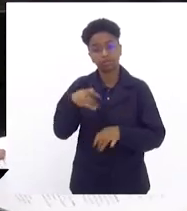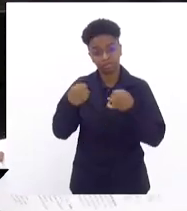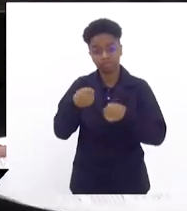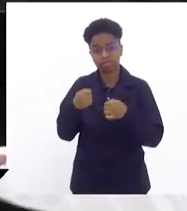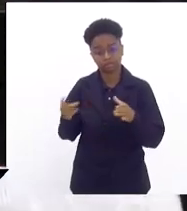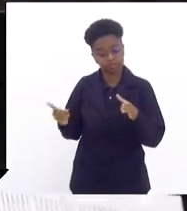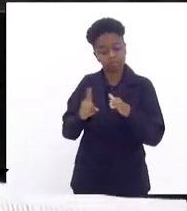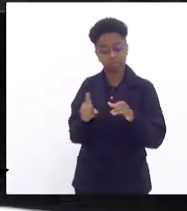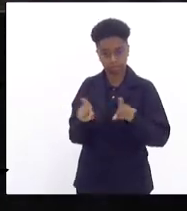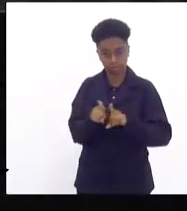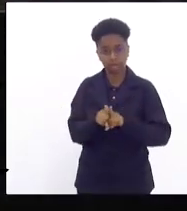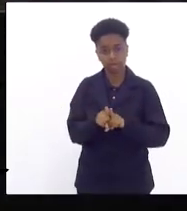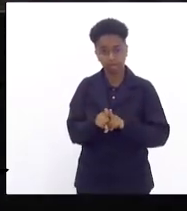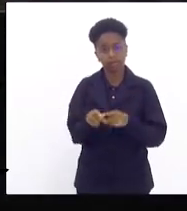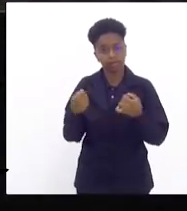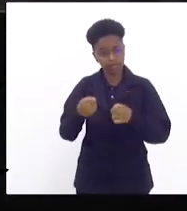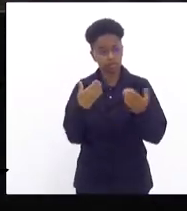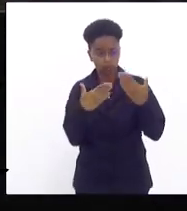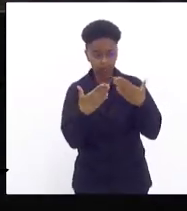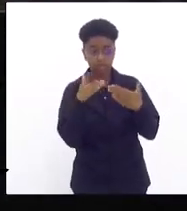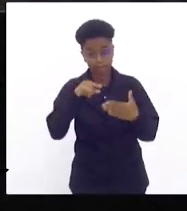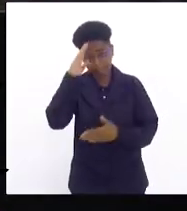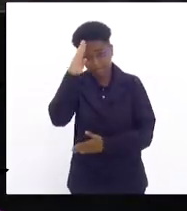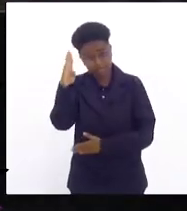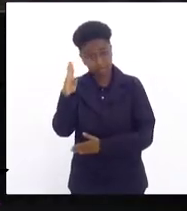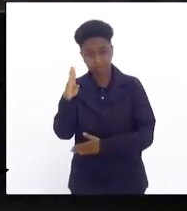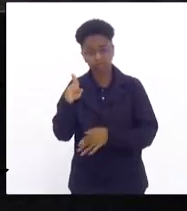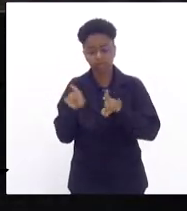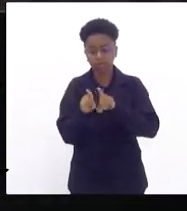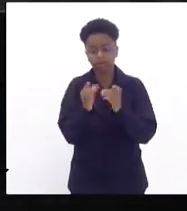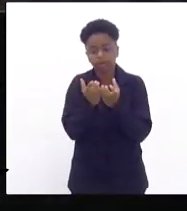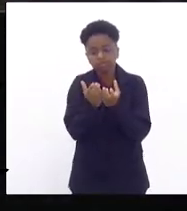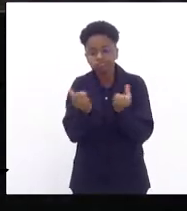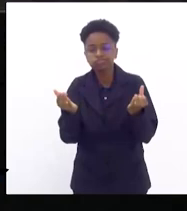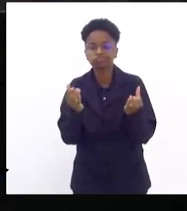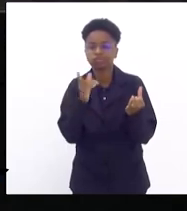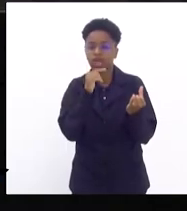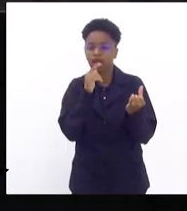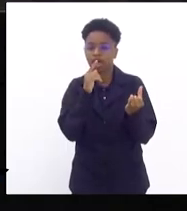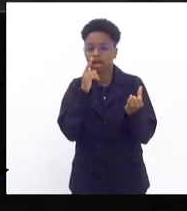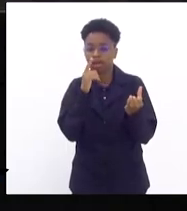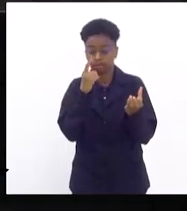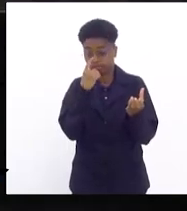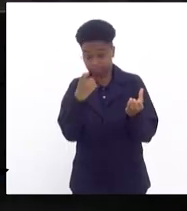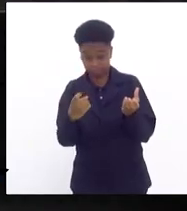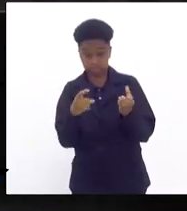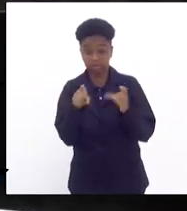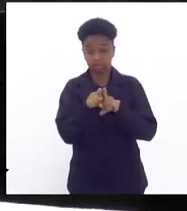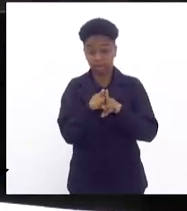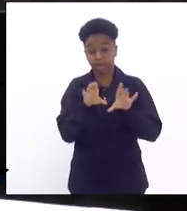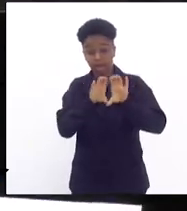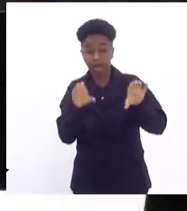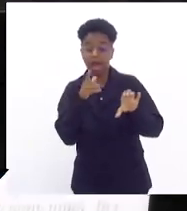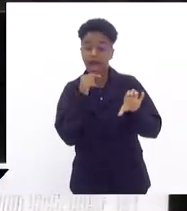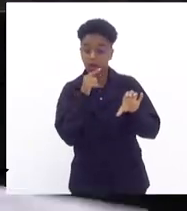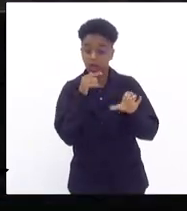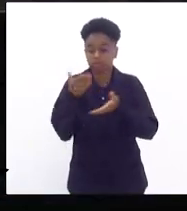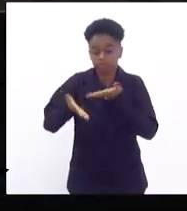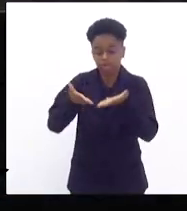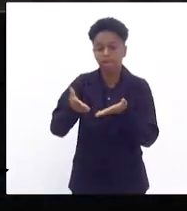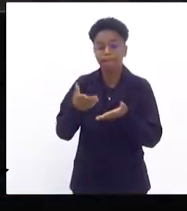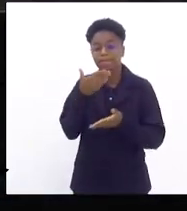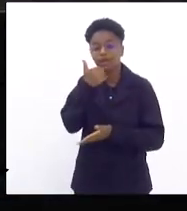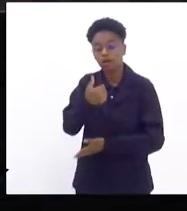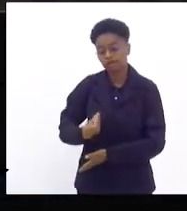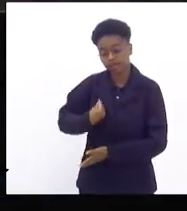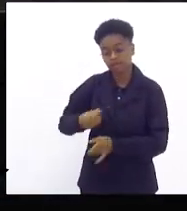vou conversar com a gente essa comissão é fundamental esgoto tratado e água tratada melhora a qualidade de vida das pessoas evita as